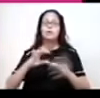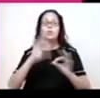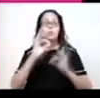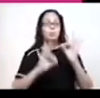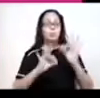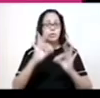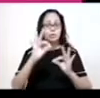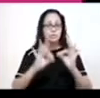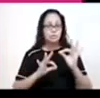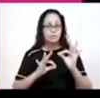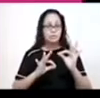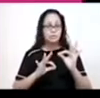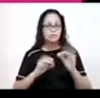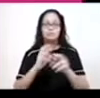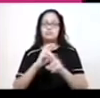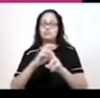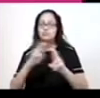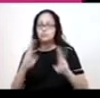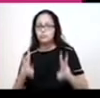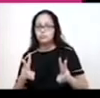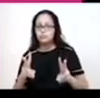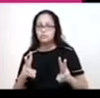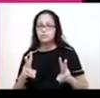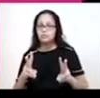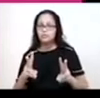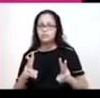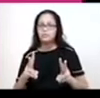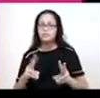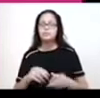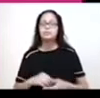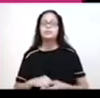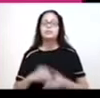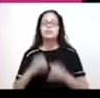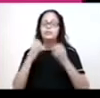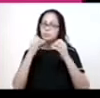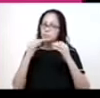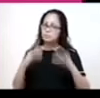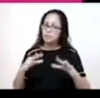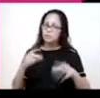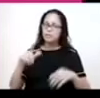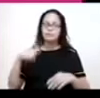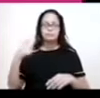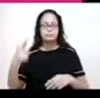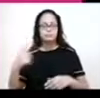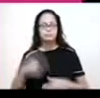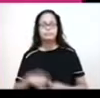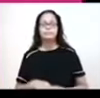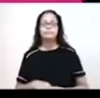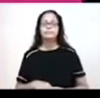de colonização diferente da América Anglo-Saxônica. Nós vamos falar disso já já nos próximos slides.